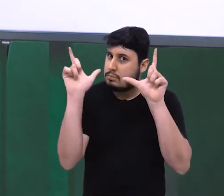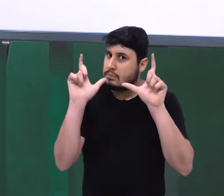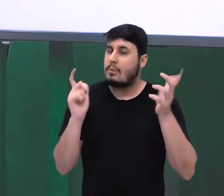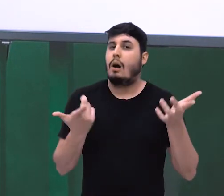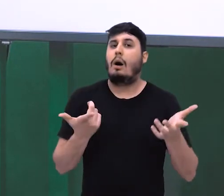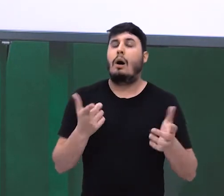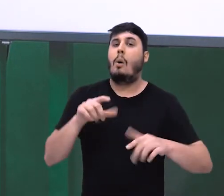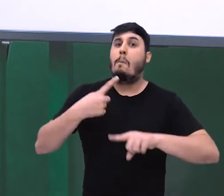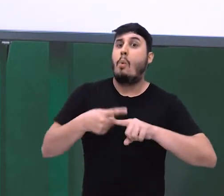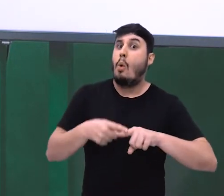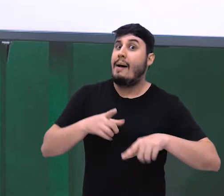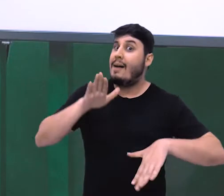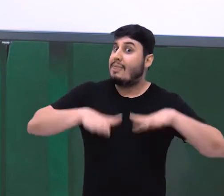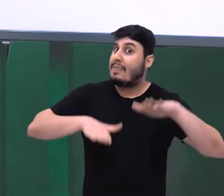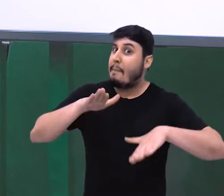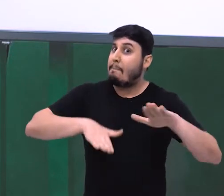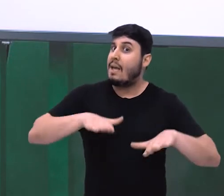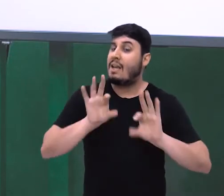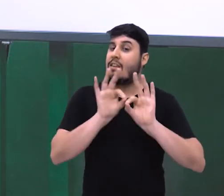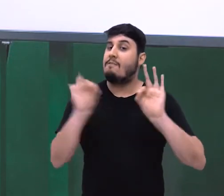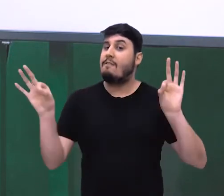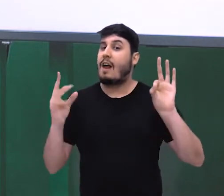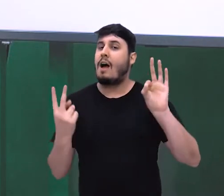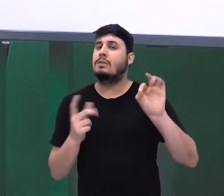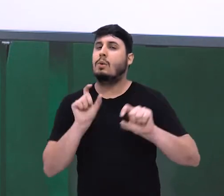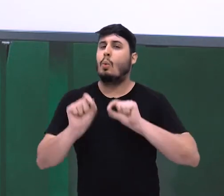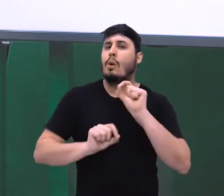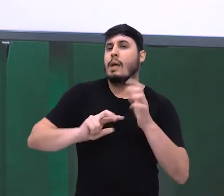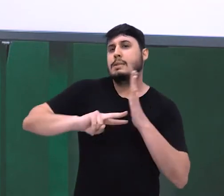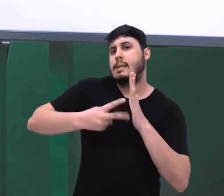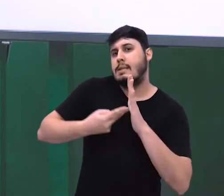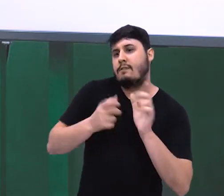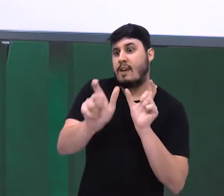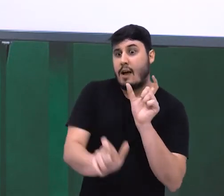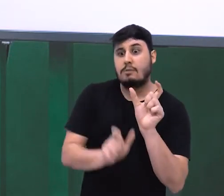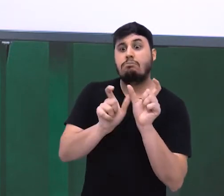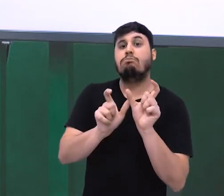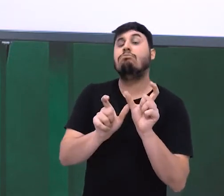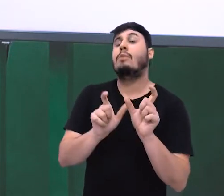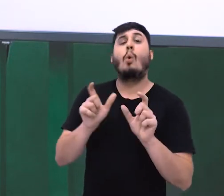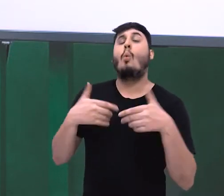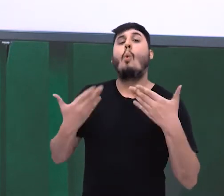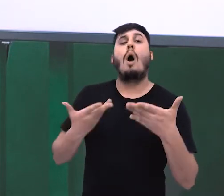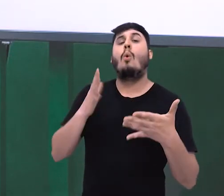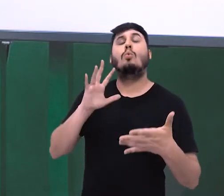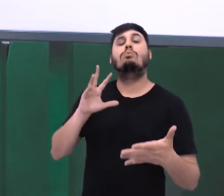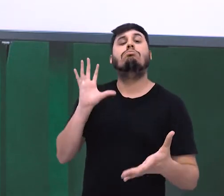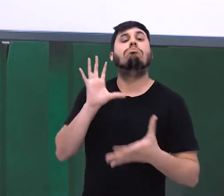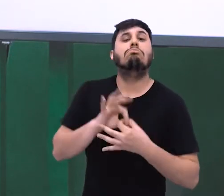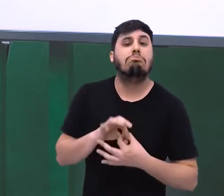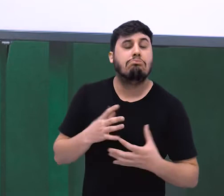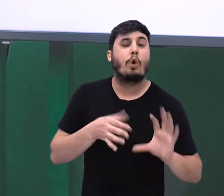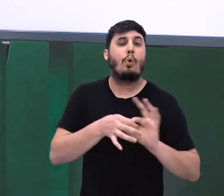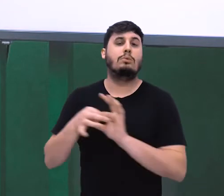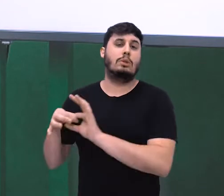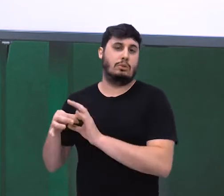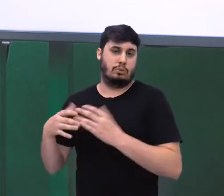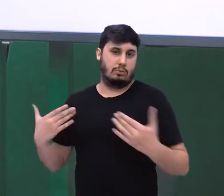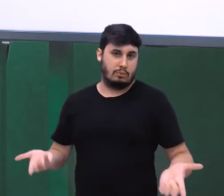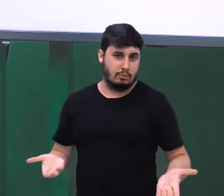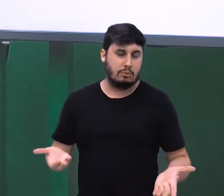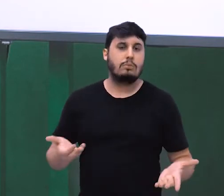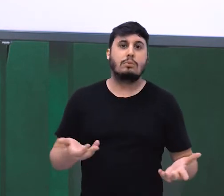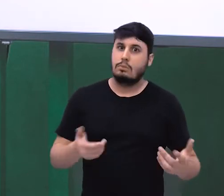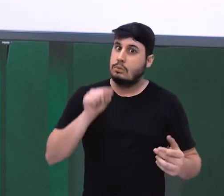depende do valor semântico, depende da relação de sentido, essa classificação. E é justamente